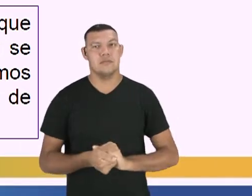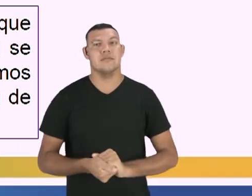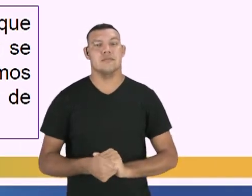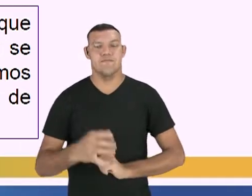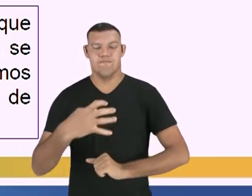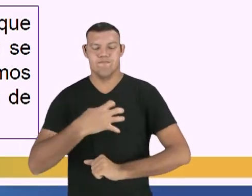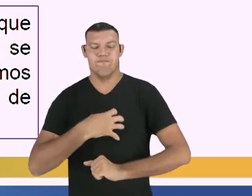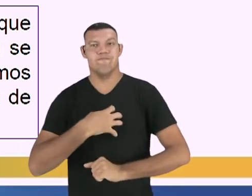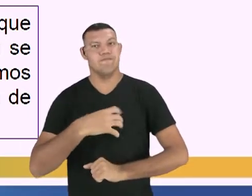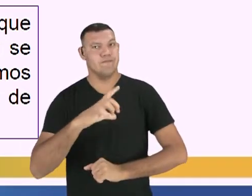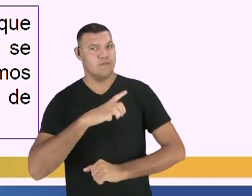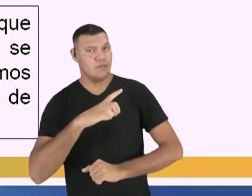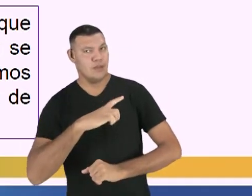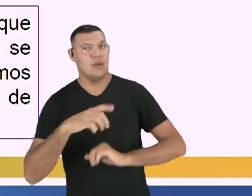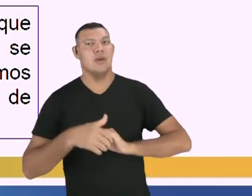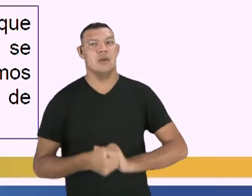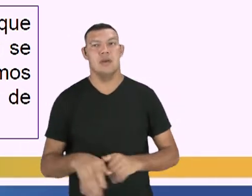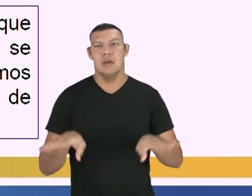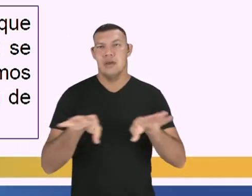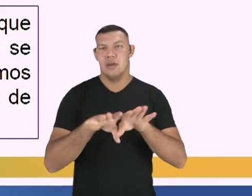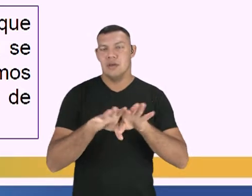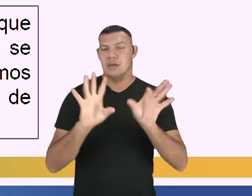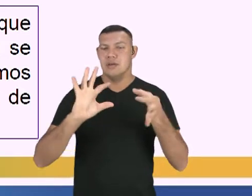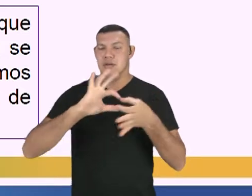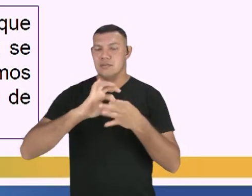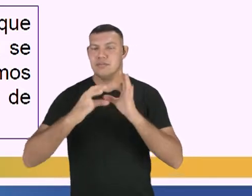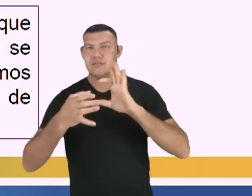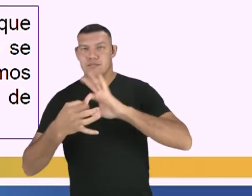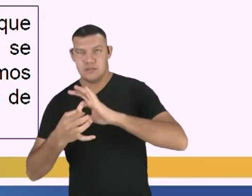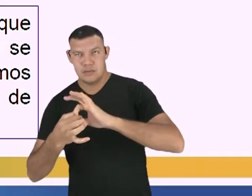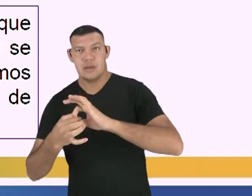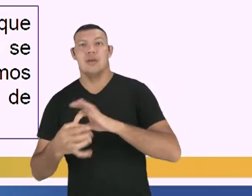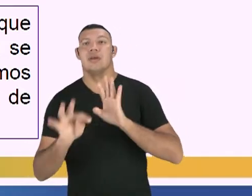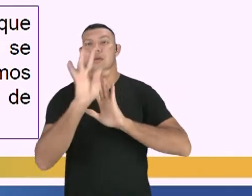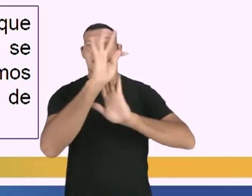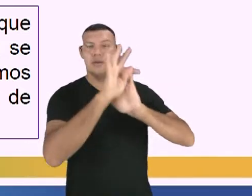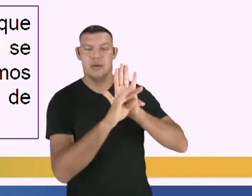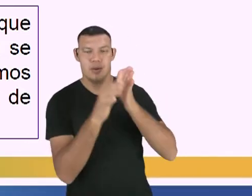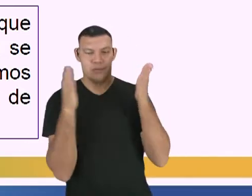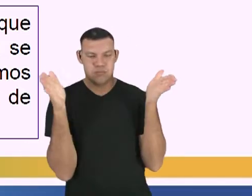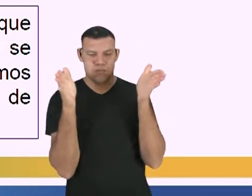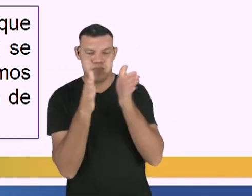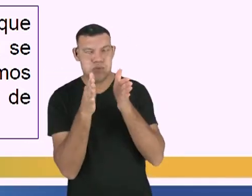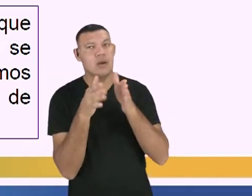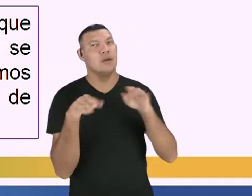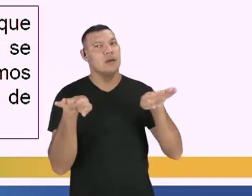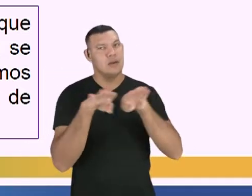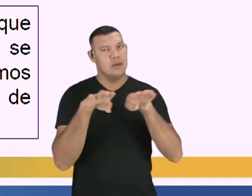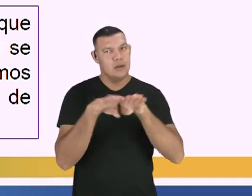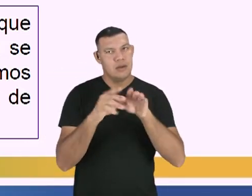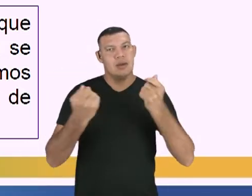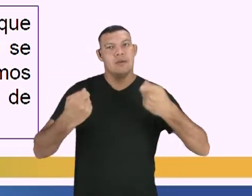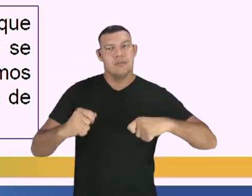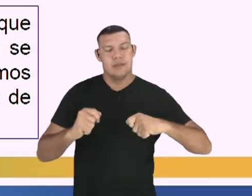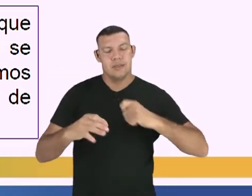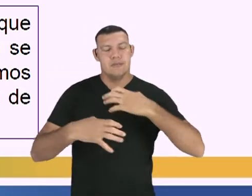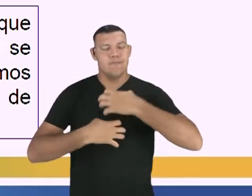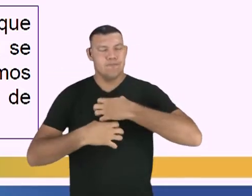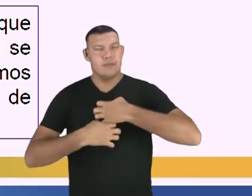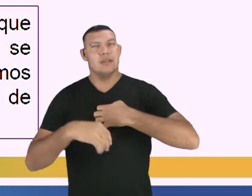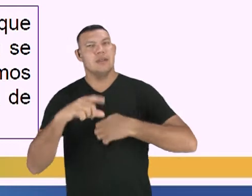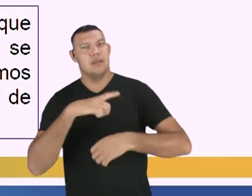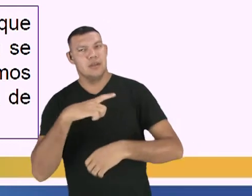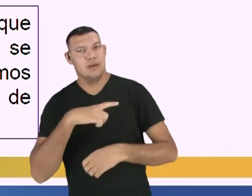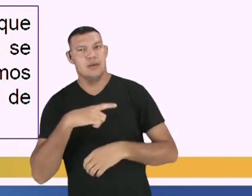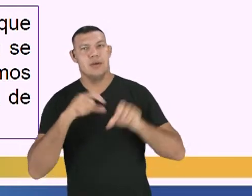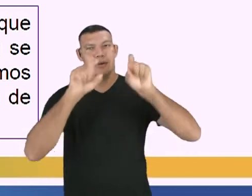faça sentido e ter as ligações. Por mais que seja um texto curto, mas ele tem que fazer sentido e os